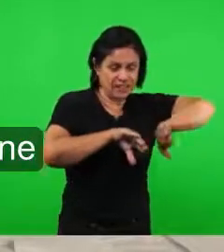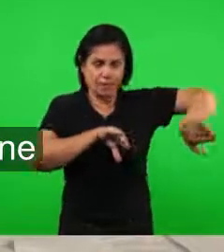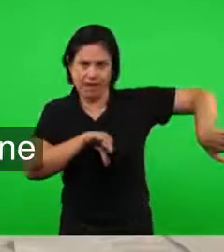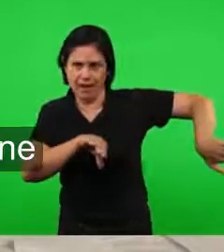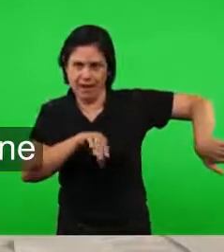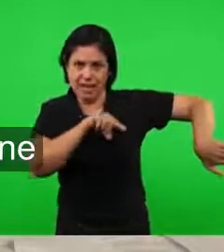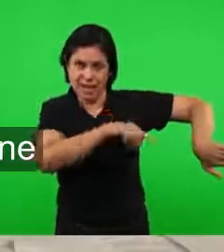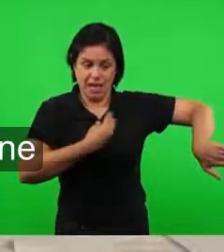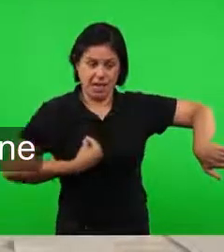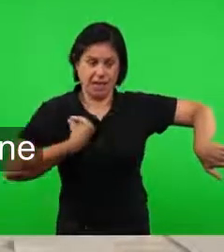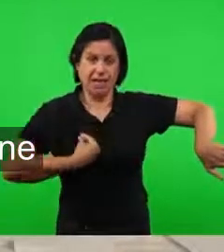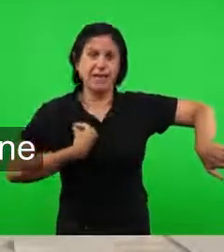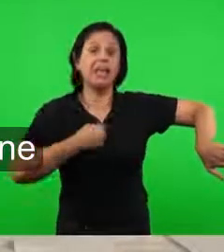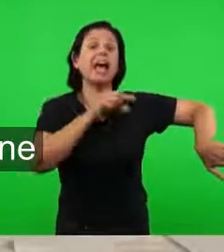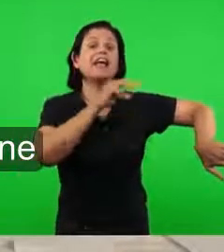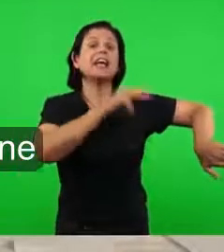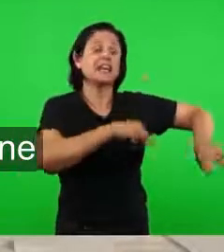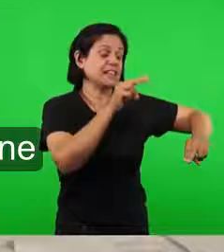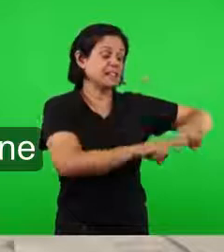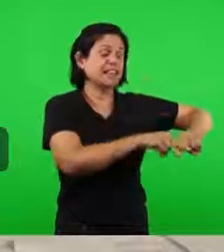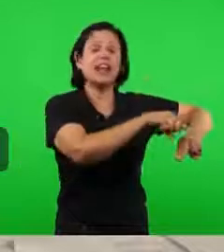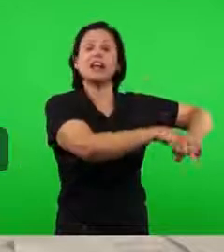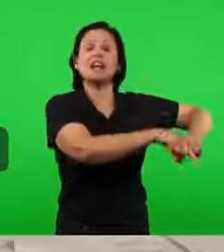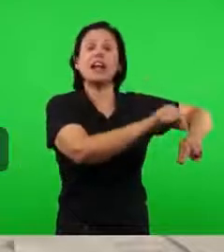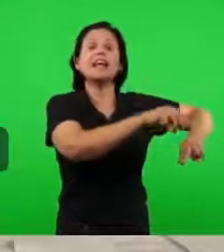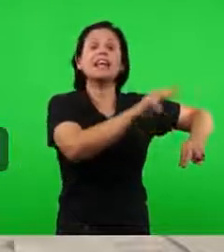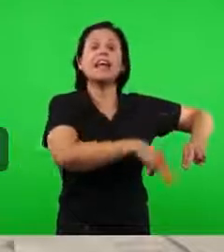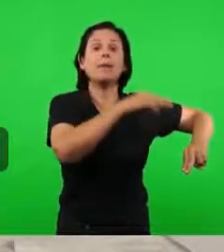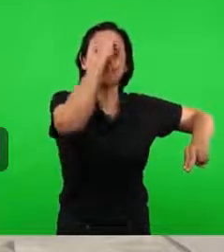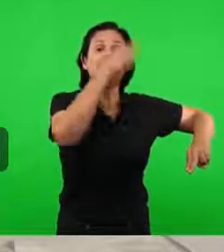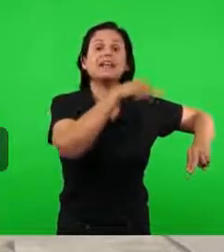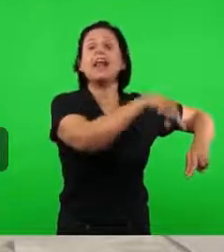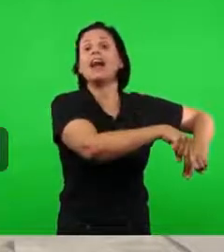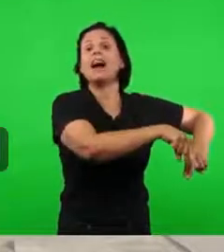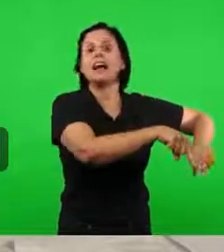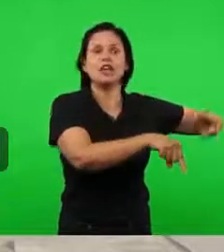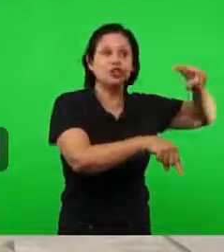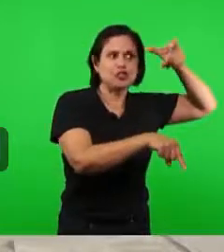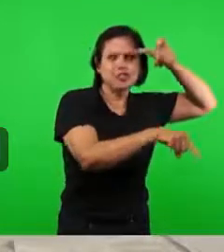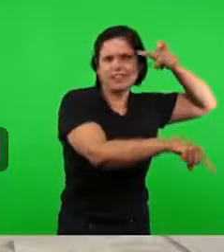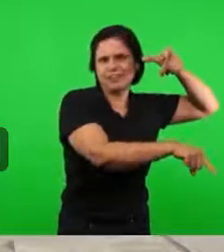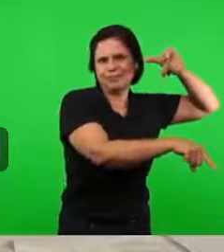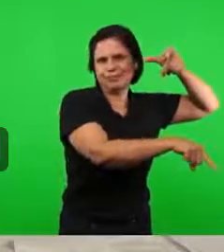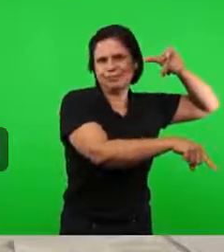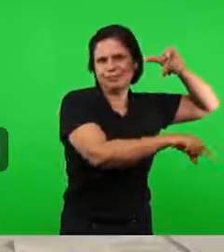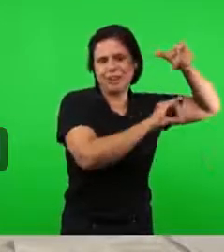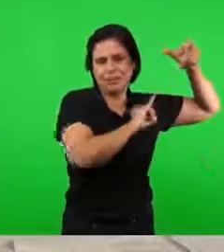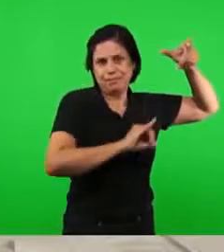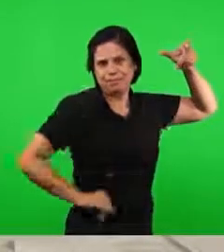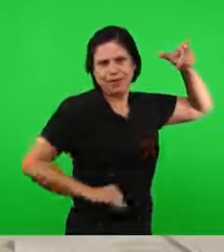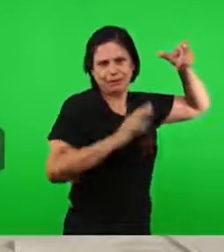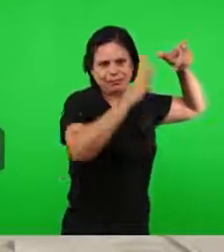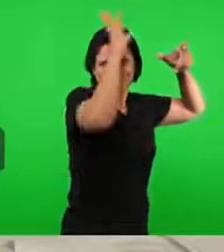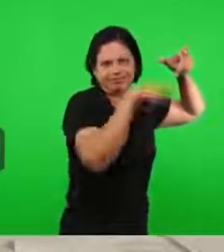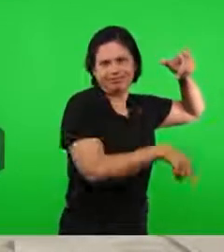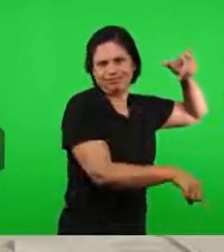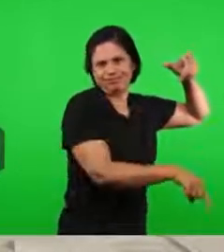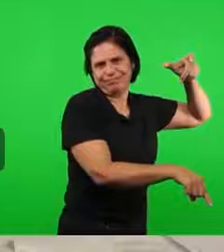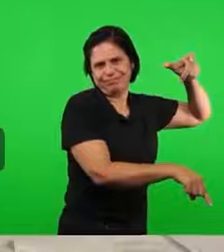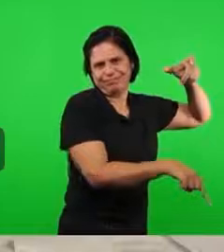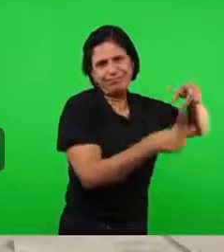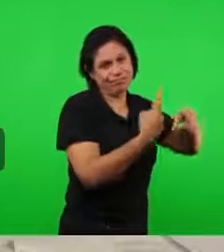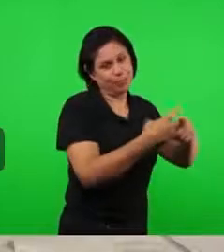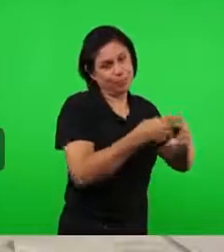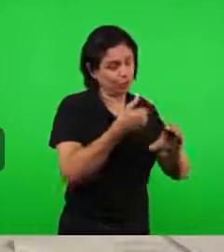estava habitando naquele trono, quem estava mandando no trono. Porque o cristianismo em si virou histórico, virou